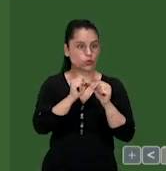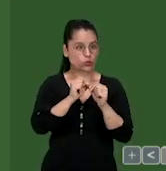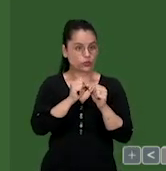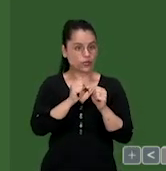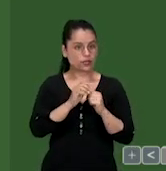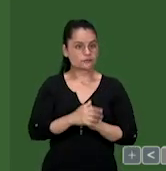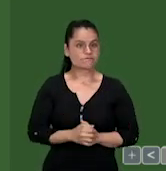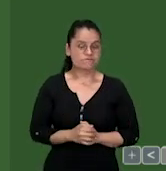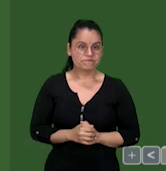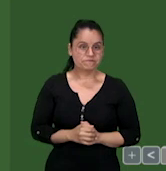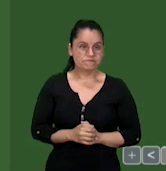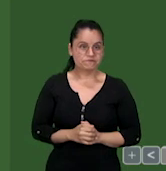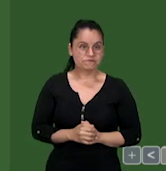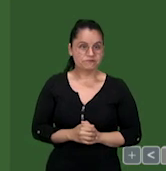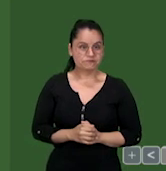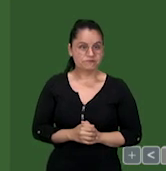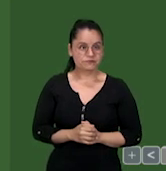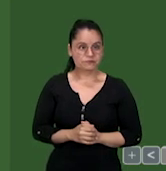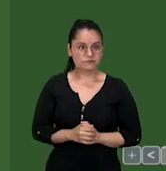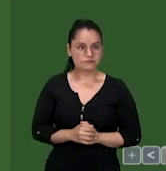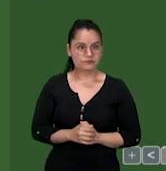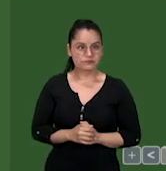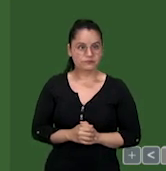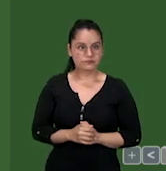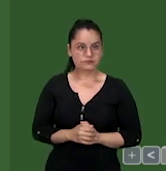rebater essa bola contra